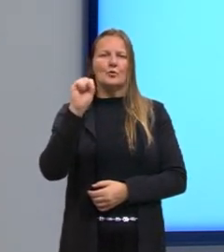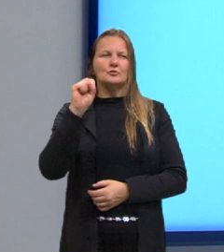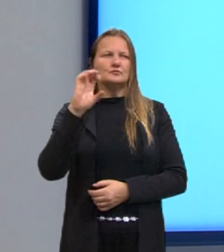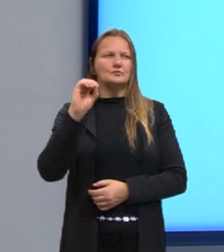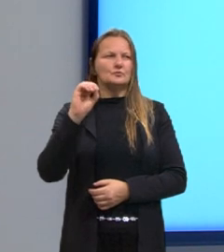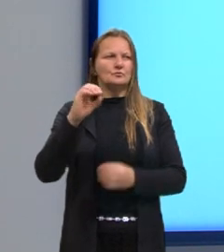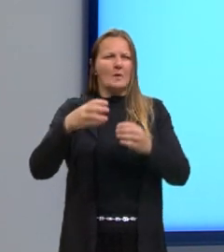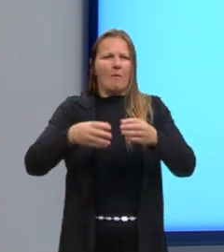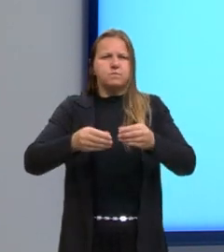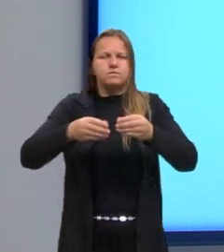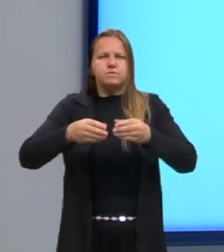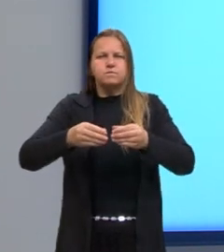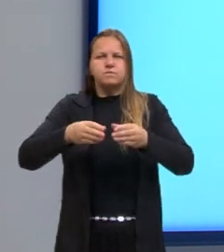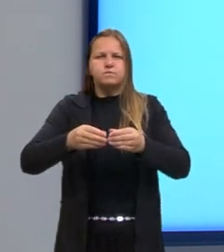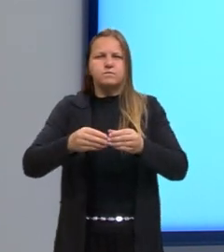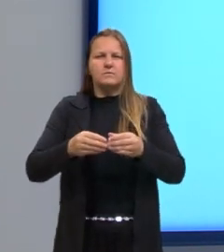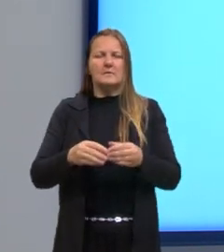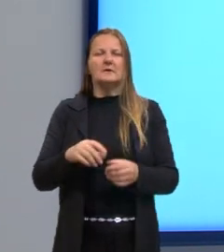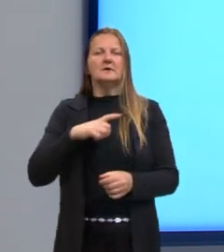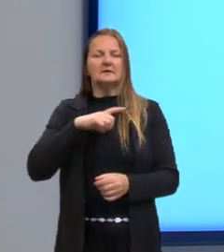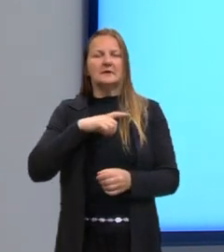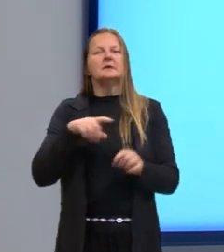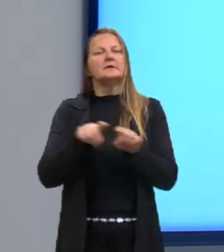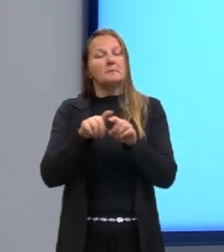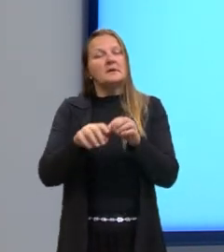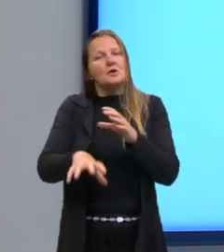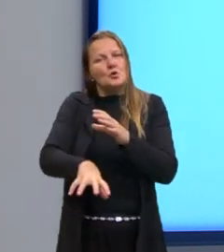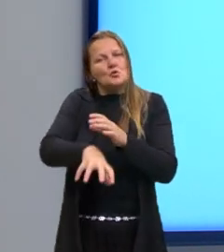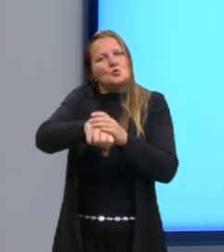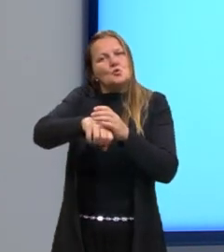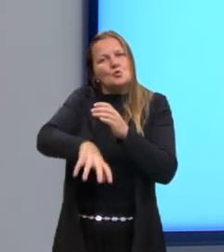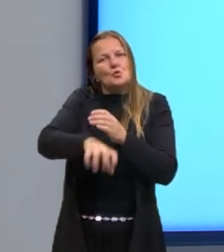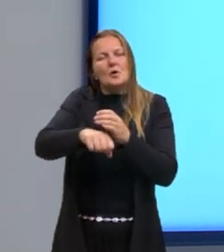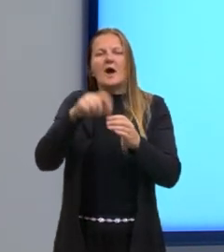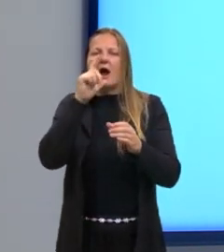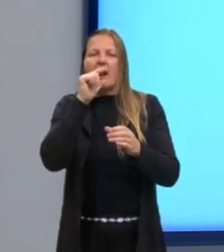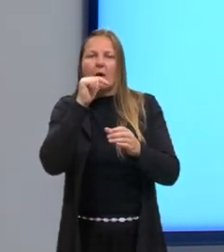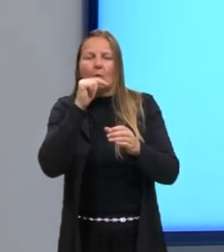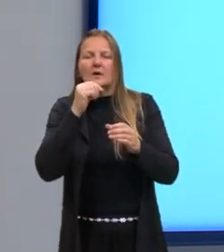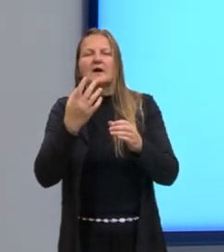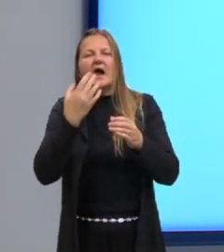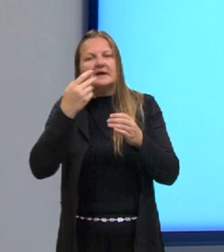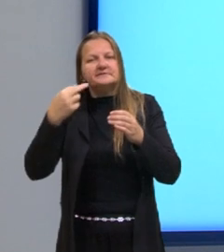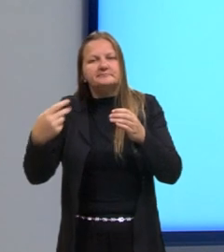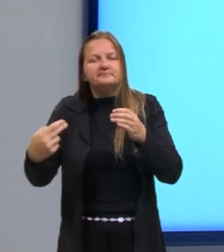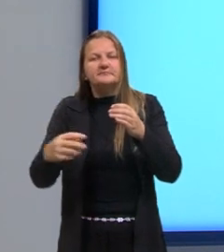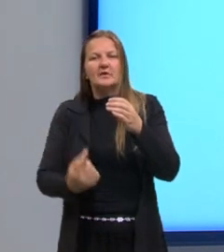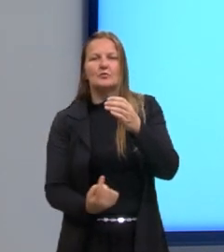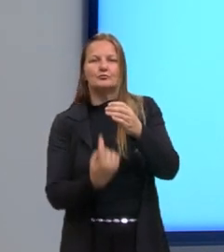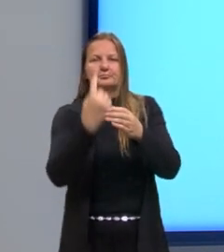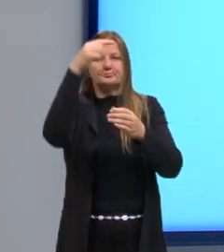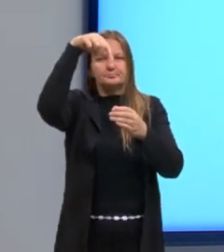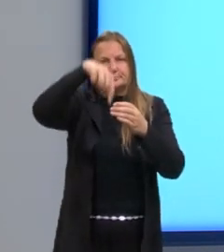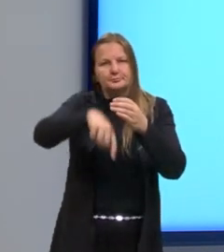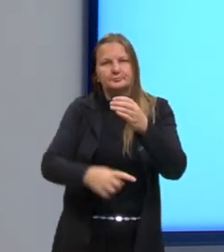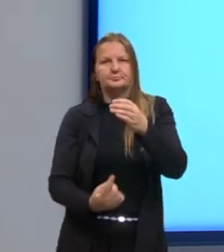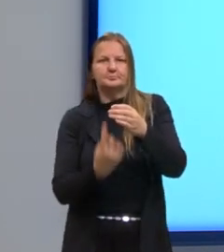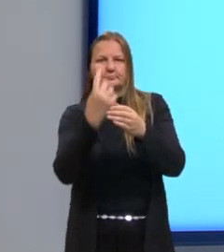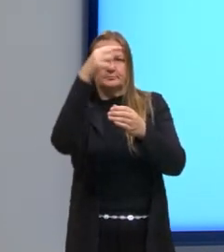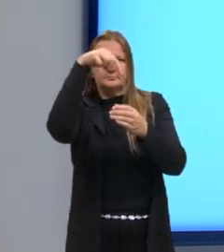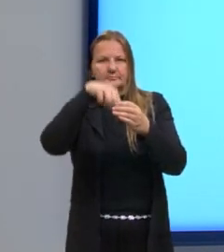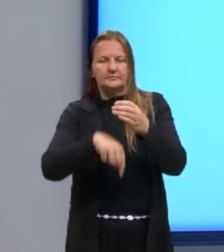ele também atua, o floema atua como transporte de água e alimentos. Ele atua em via de mão dupla, em ambos os sentidos.